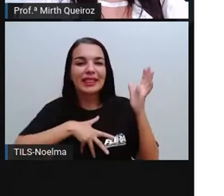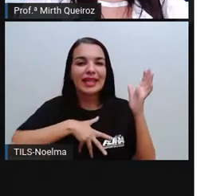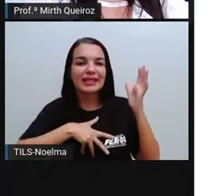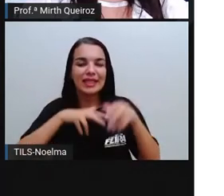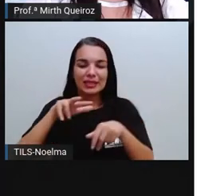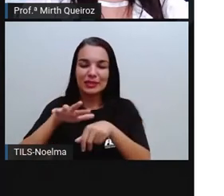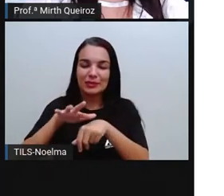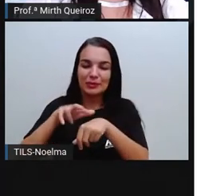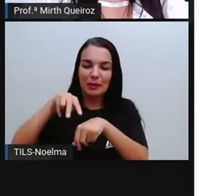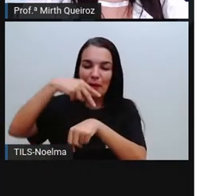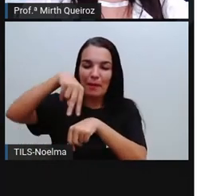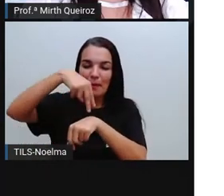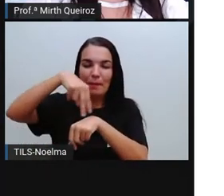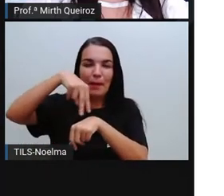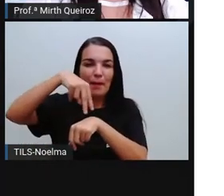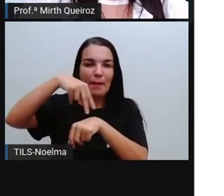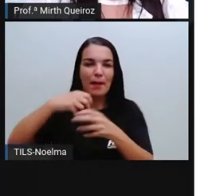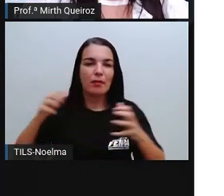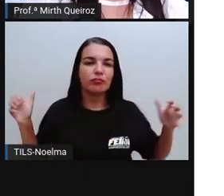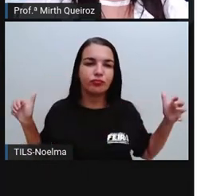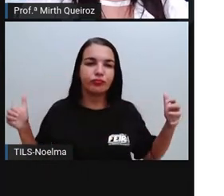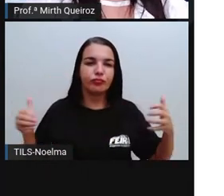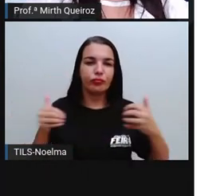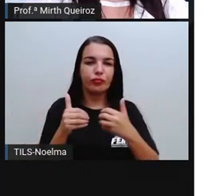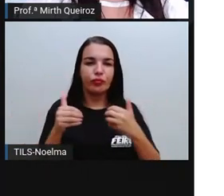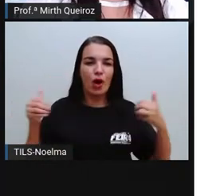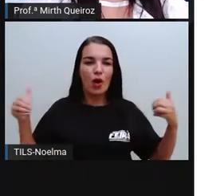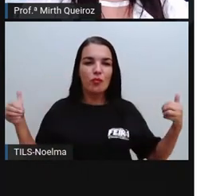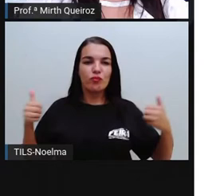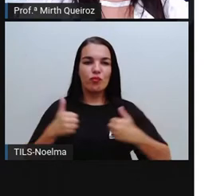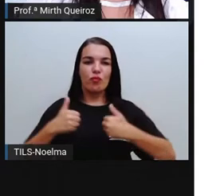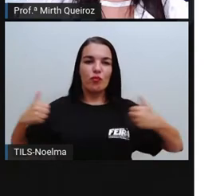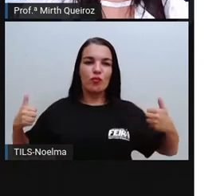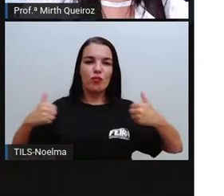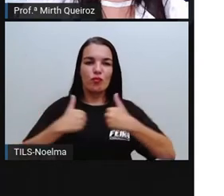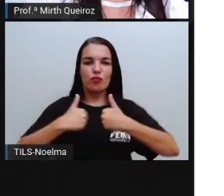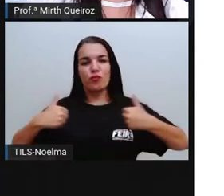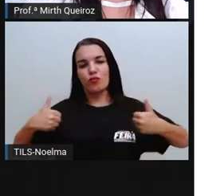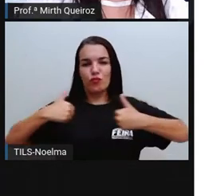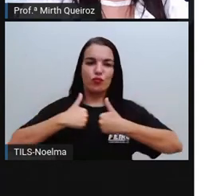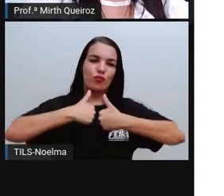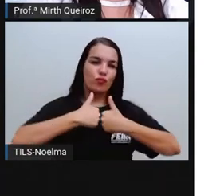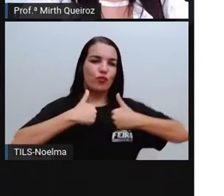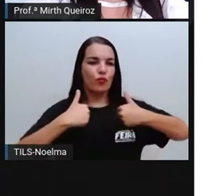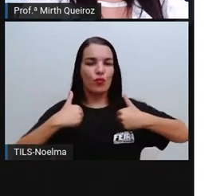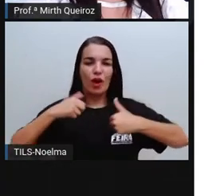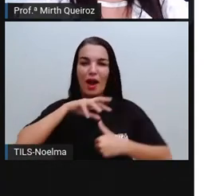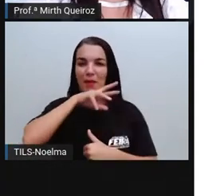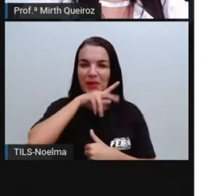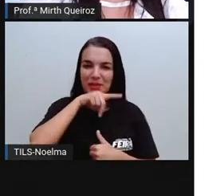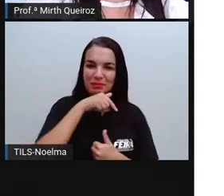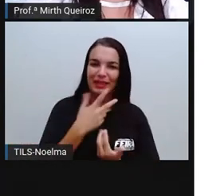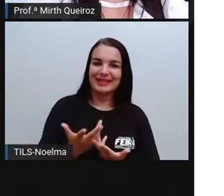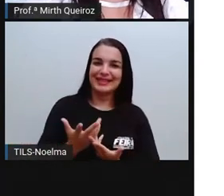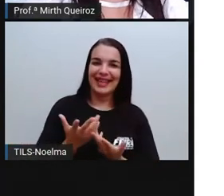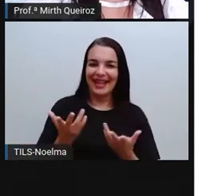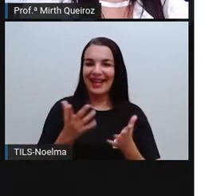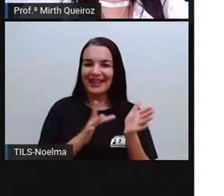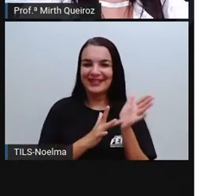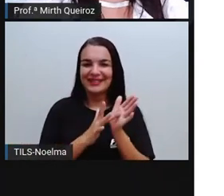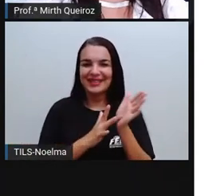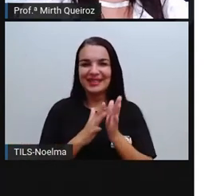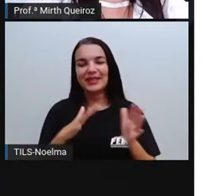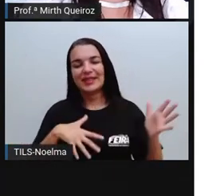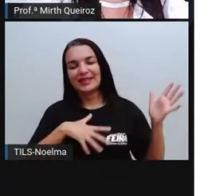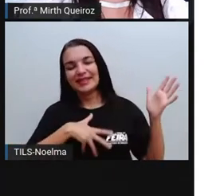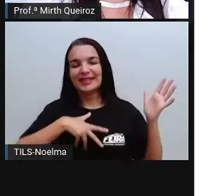instrumentos musicais que fazem parte aí do forró, né? Como a sanfona, o triângulo,